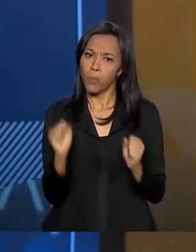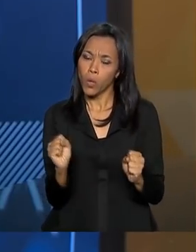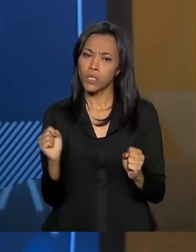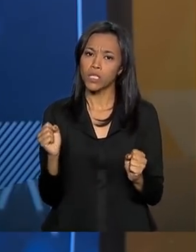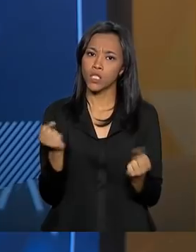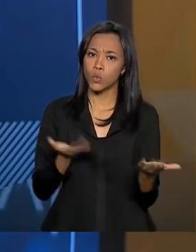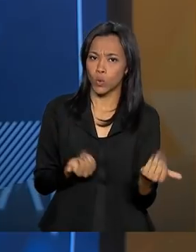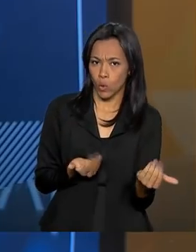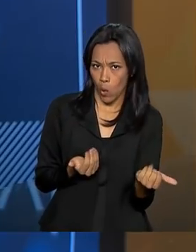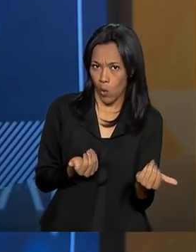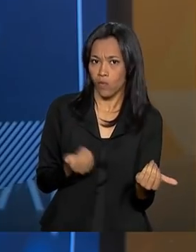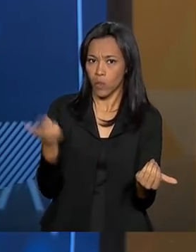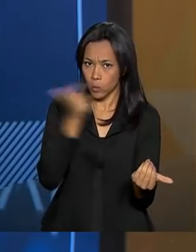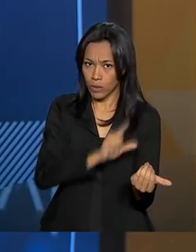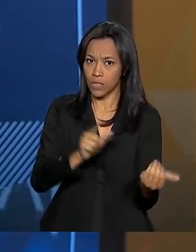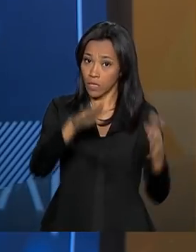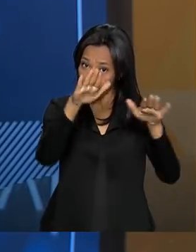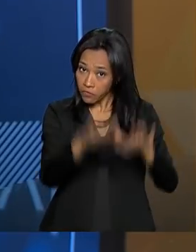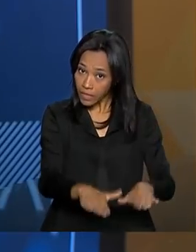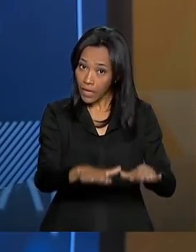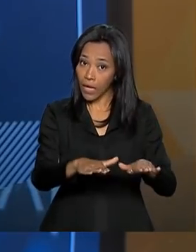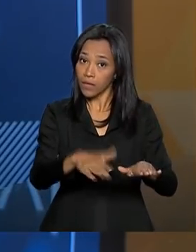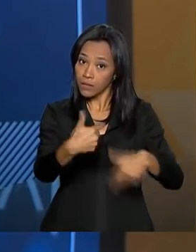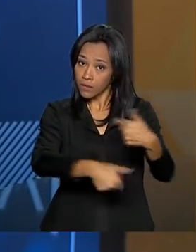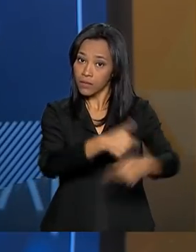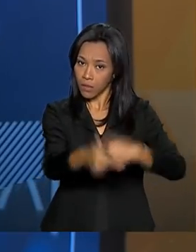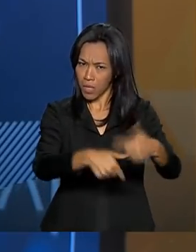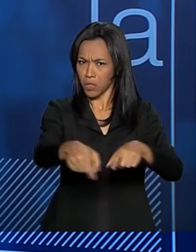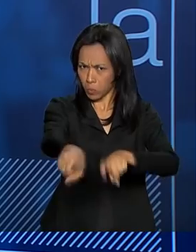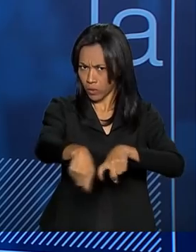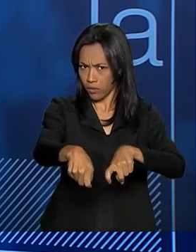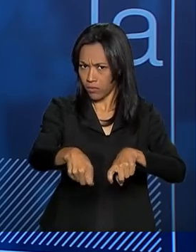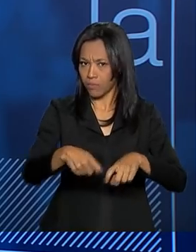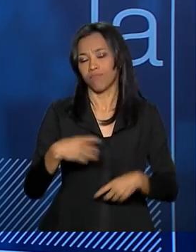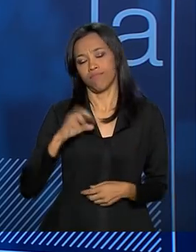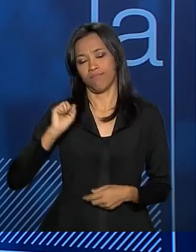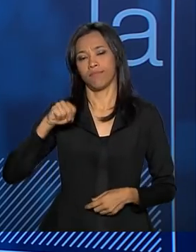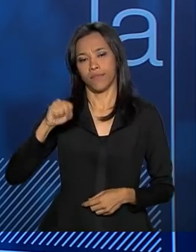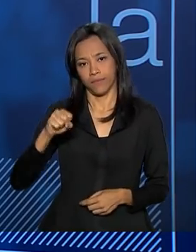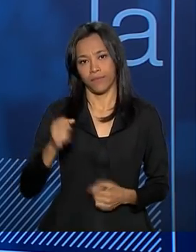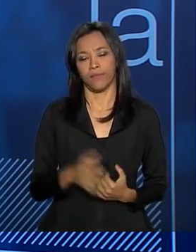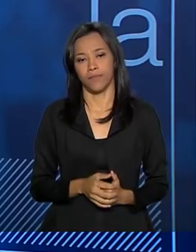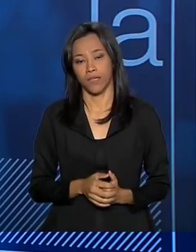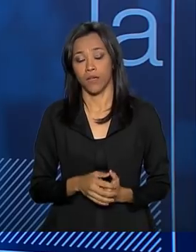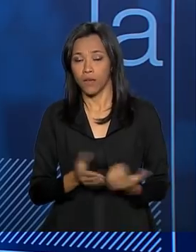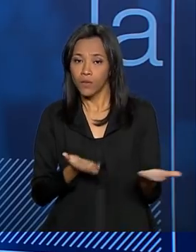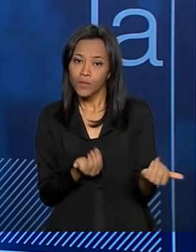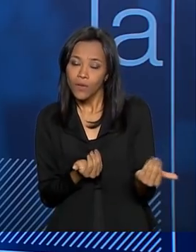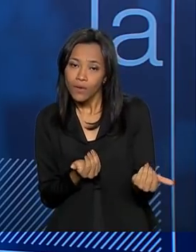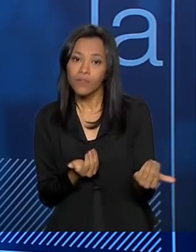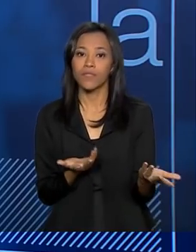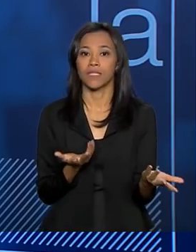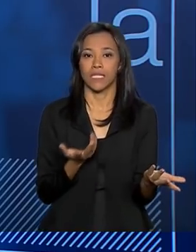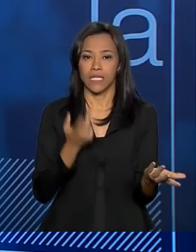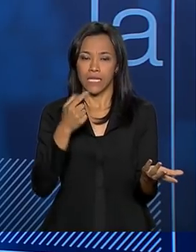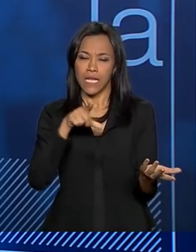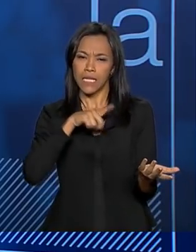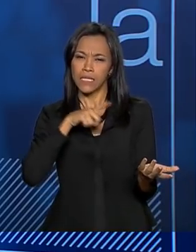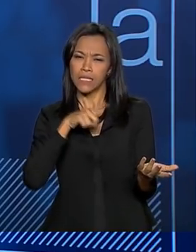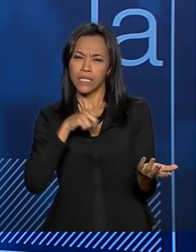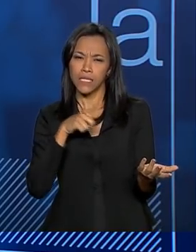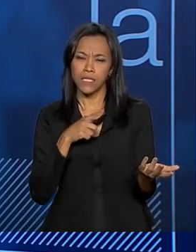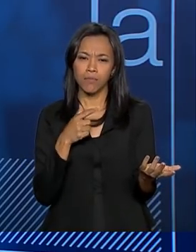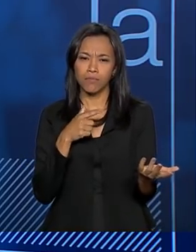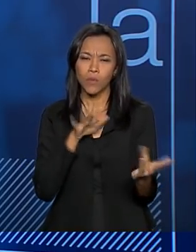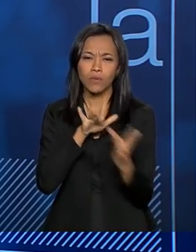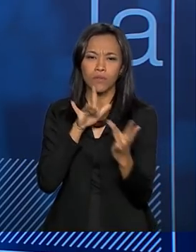permaneça mais no campo, nessa atividade do setor rural? Sem dúvida. O jovem e o agro, ele tem uma conexão muito